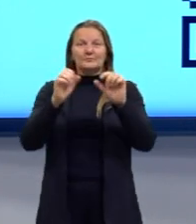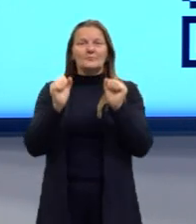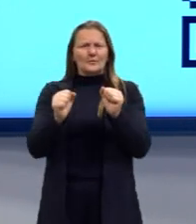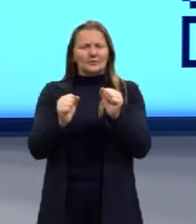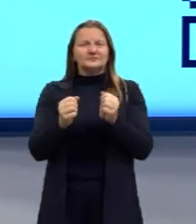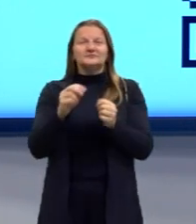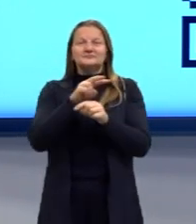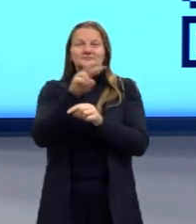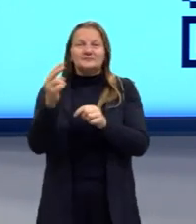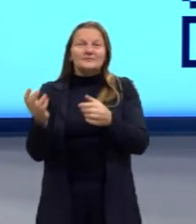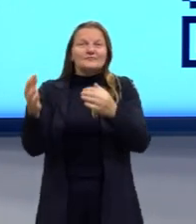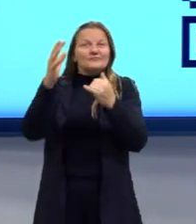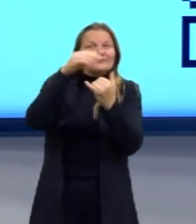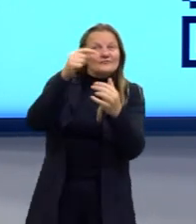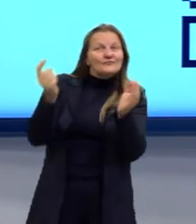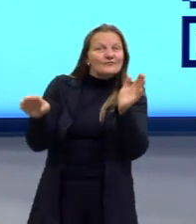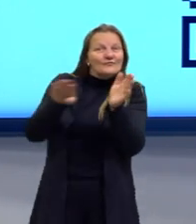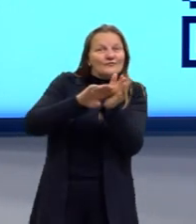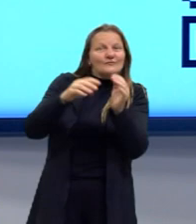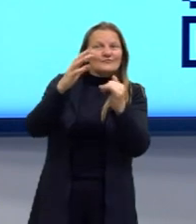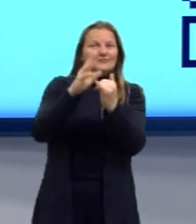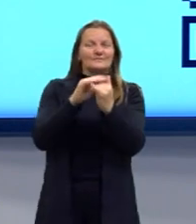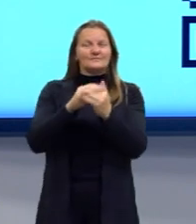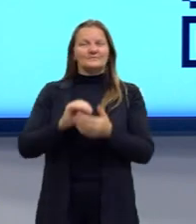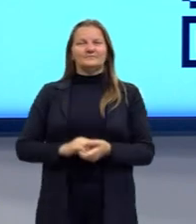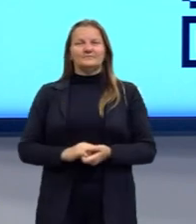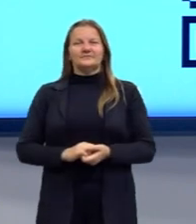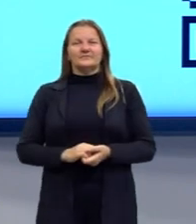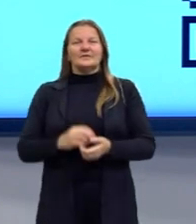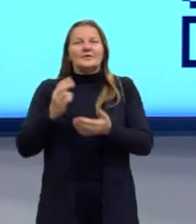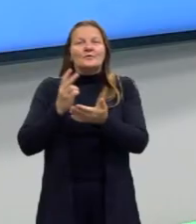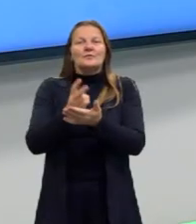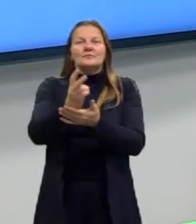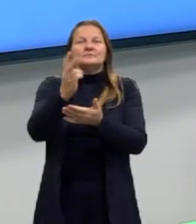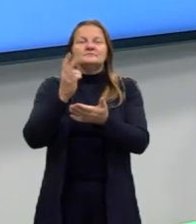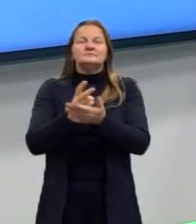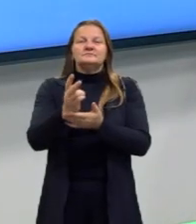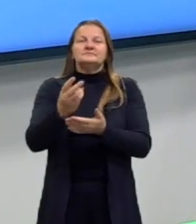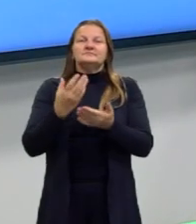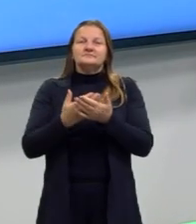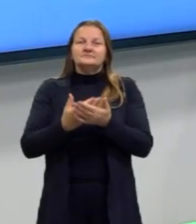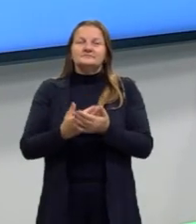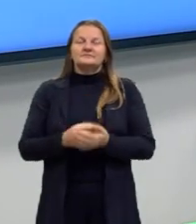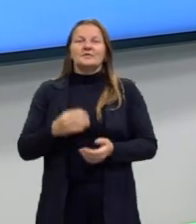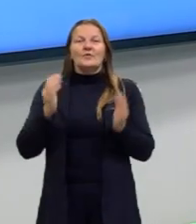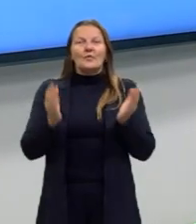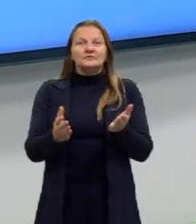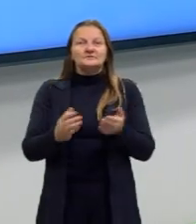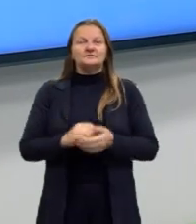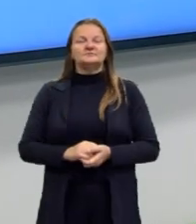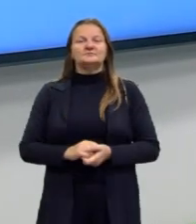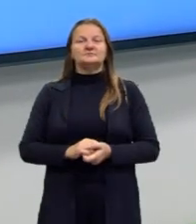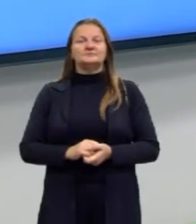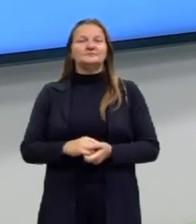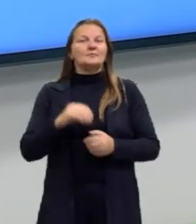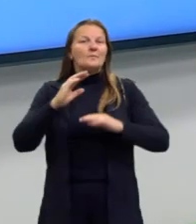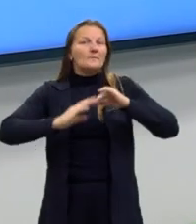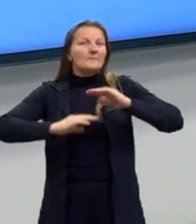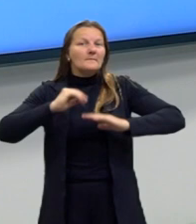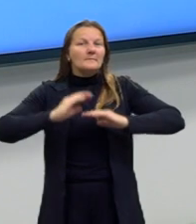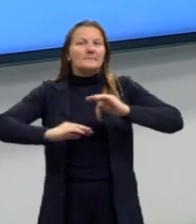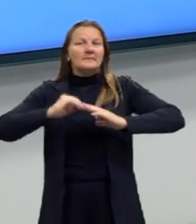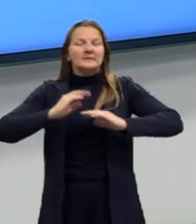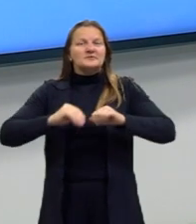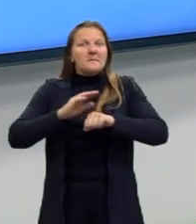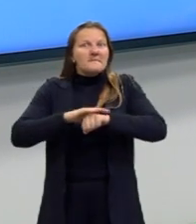para o YouTube. Então gente, vamos dar continuidade na aula de hoje. Então nós vamos praticar um